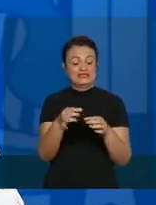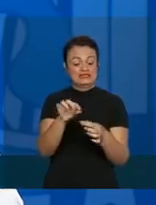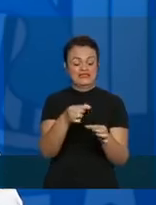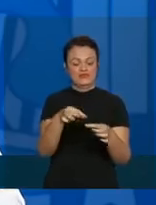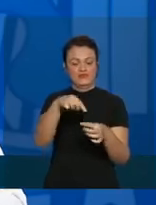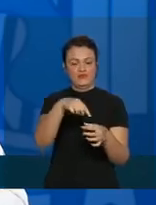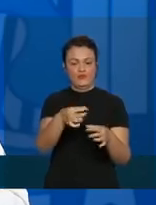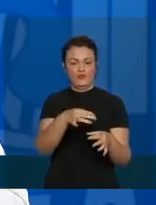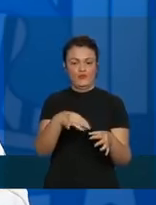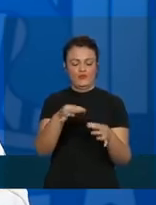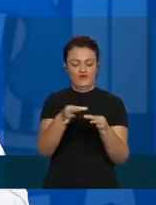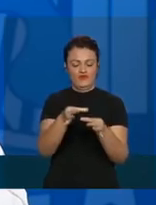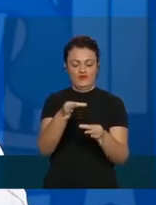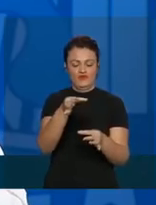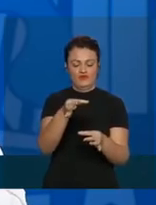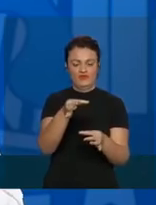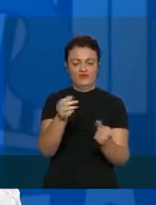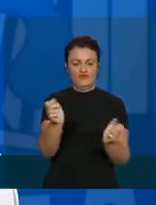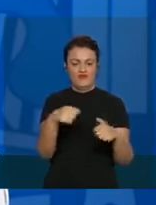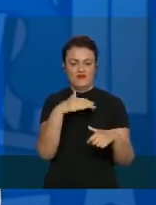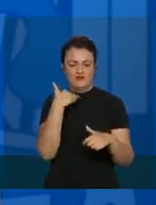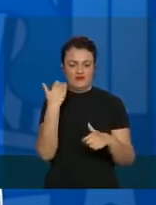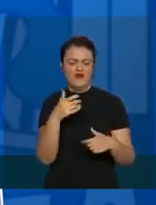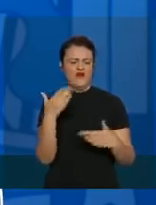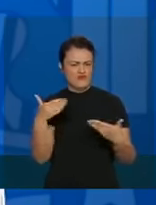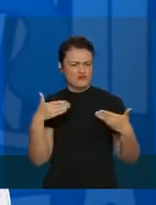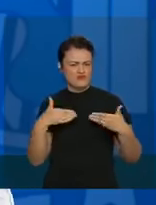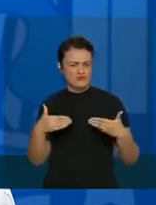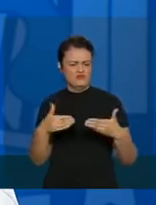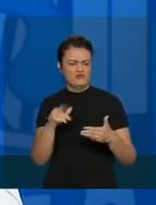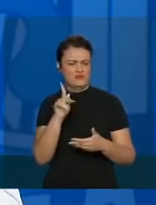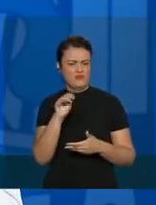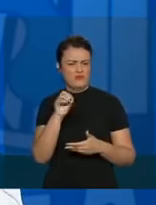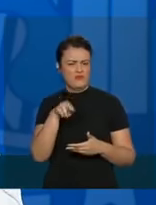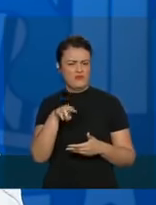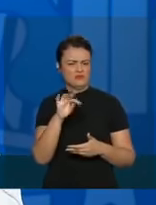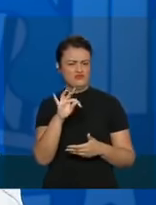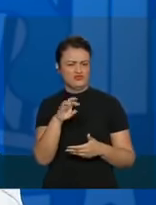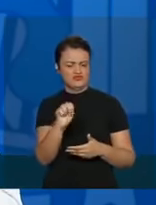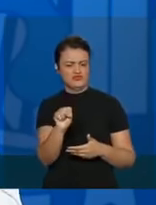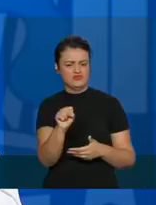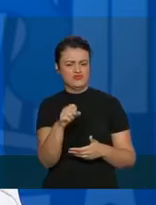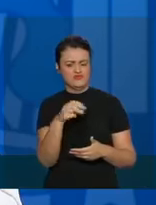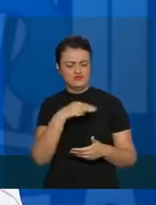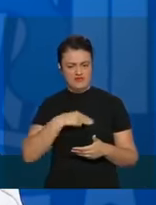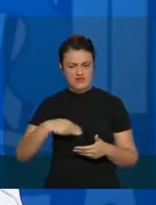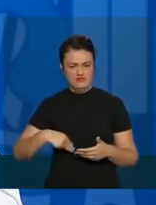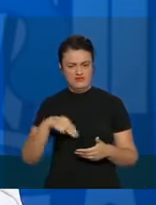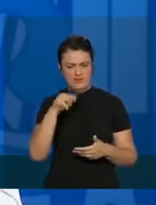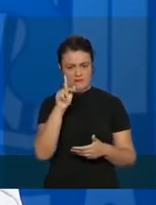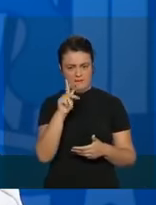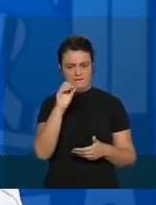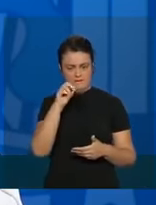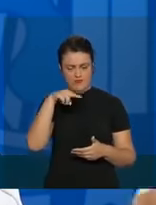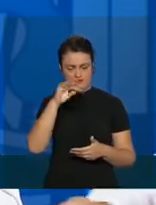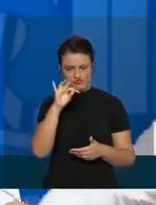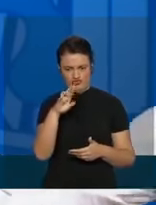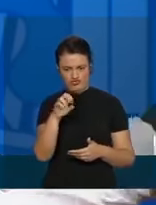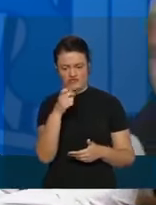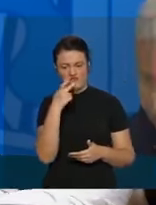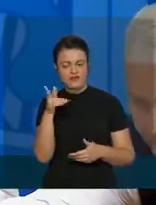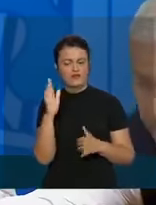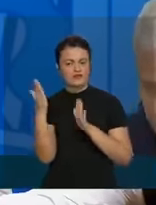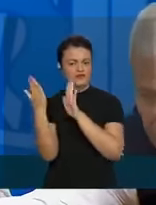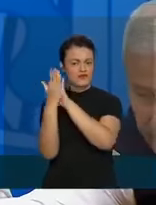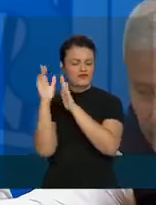o vírus. Até hoje, acho que o ministro Pontes ia colocar, porque ele foi lá no Ministério, para que